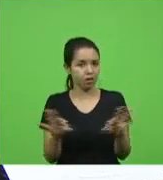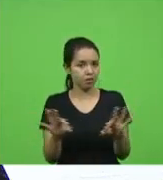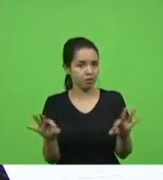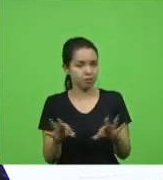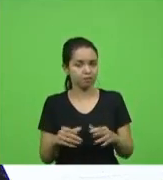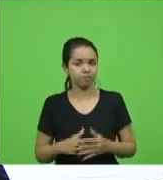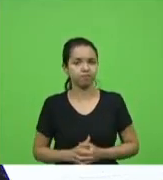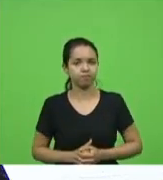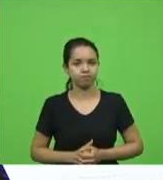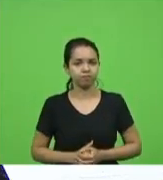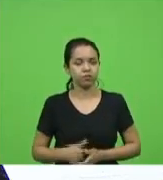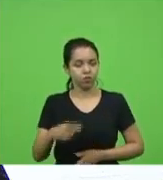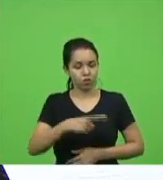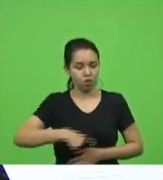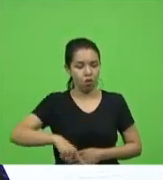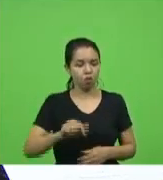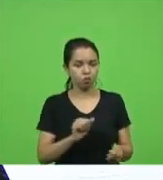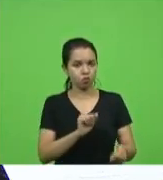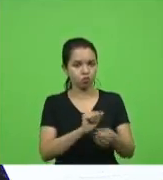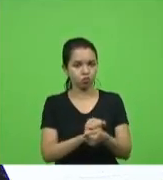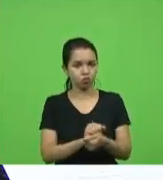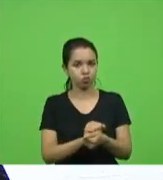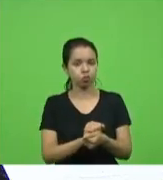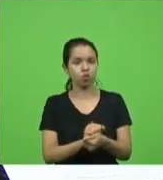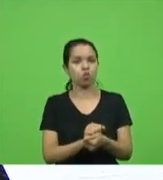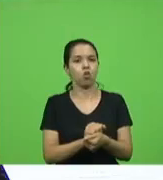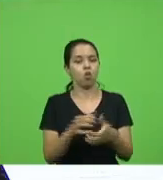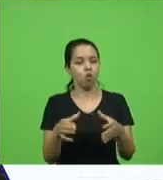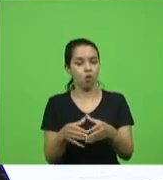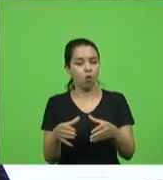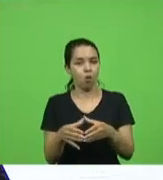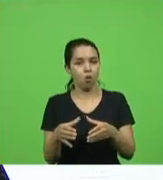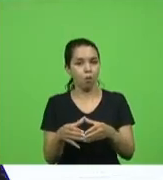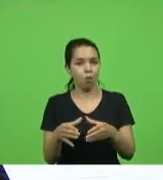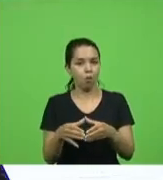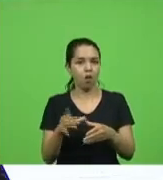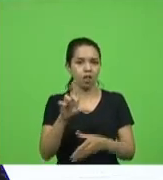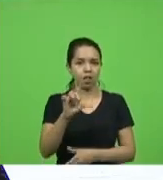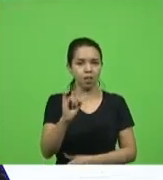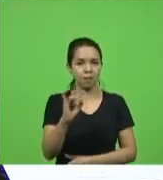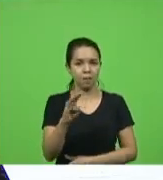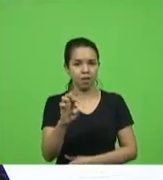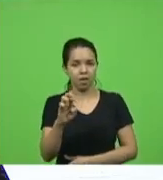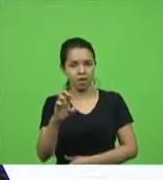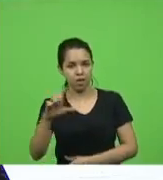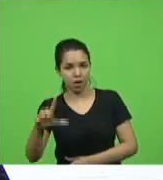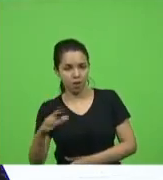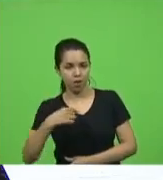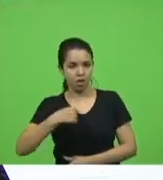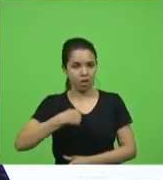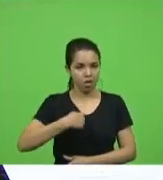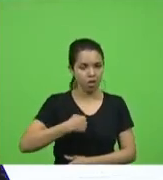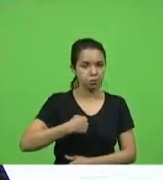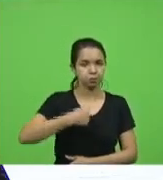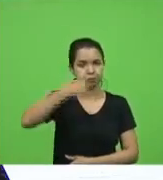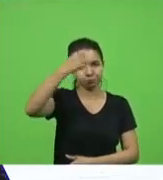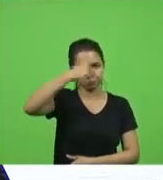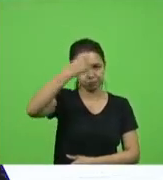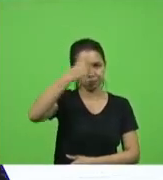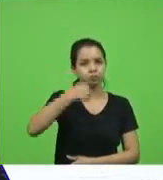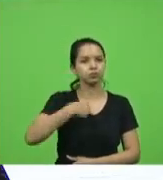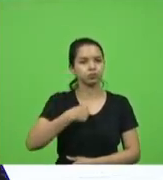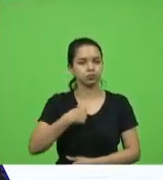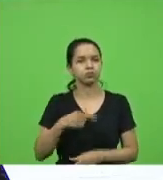e nós estamos juntos o partido liberal quero dizer aqui eu deputado Maurício Scudillac eu tenho certeza